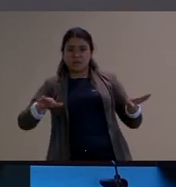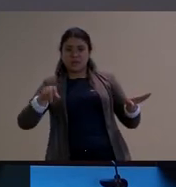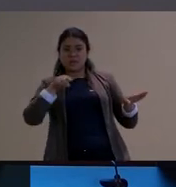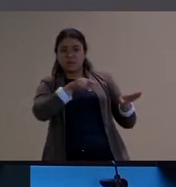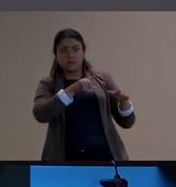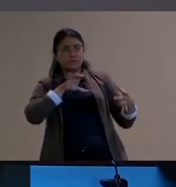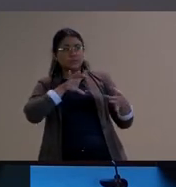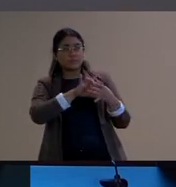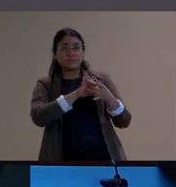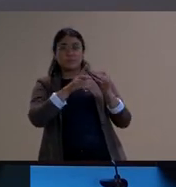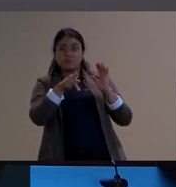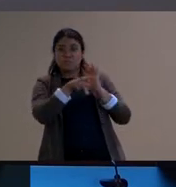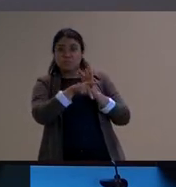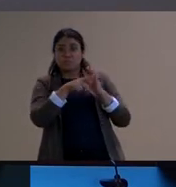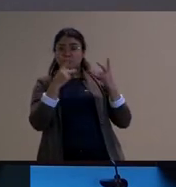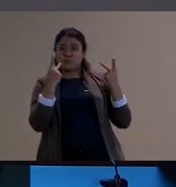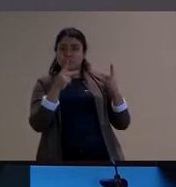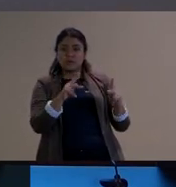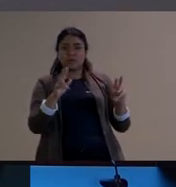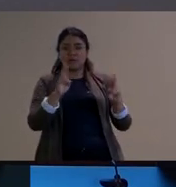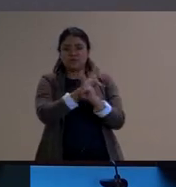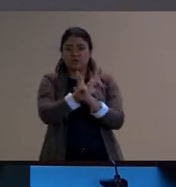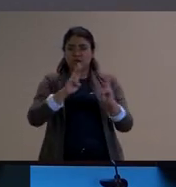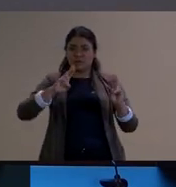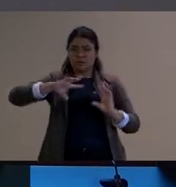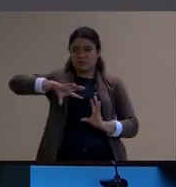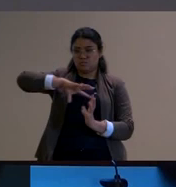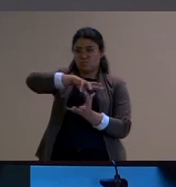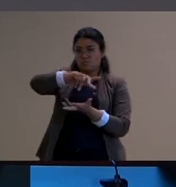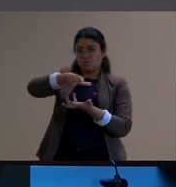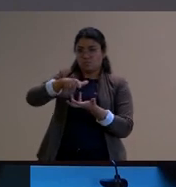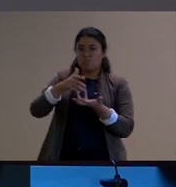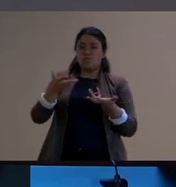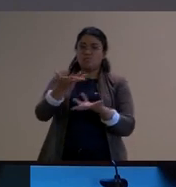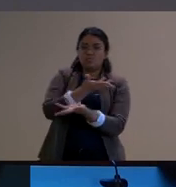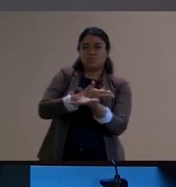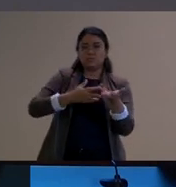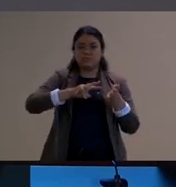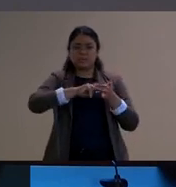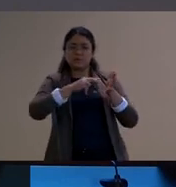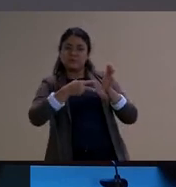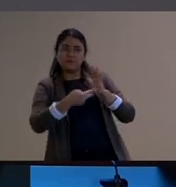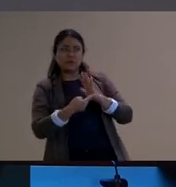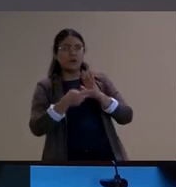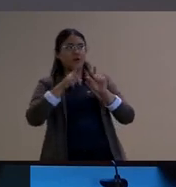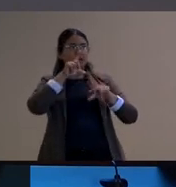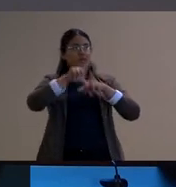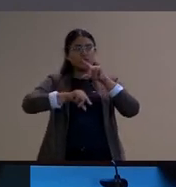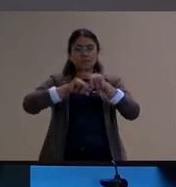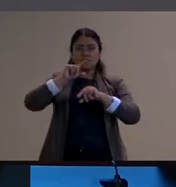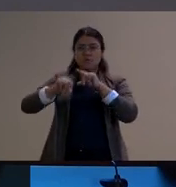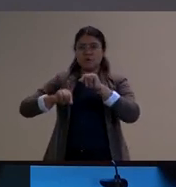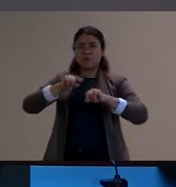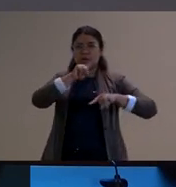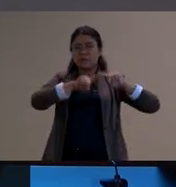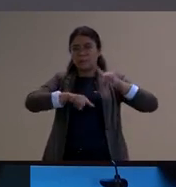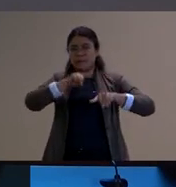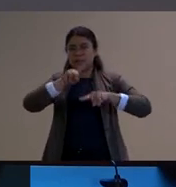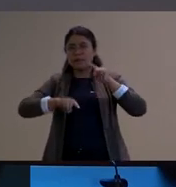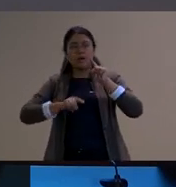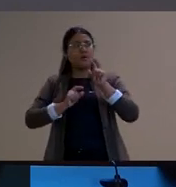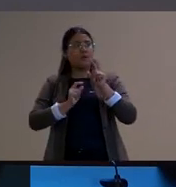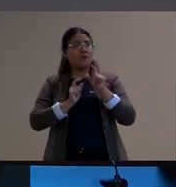peculiar de se relacionar com o mundo de dar significado as ações as coisas os objetos as palavras